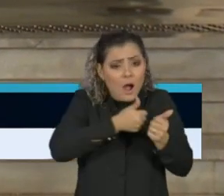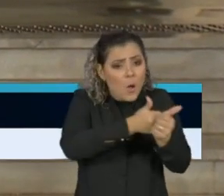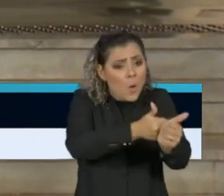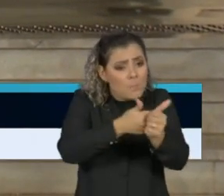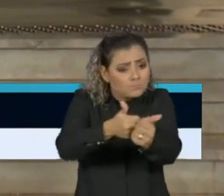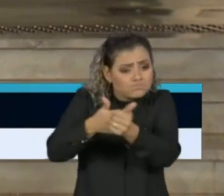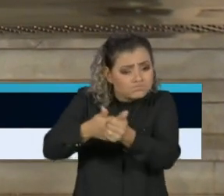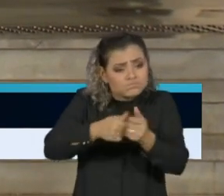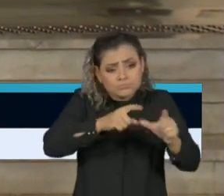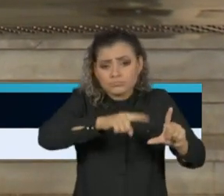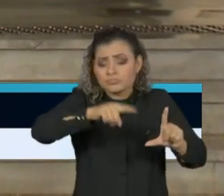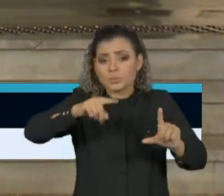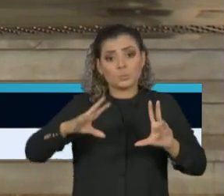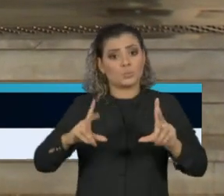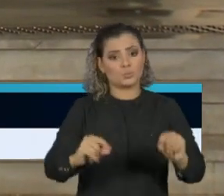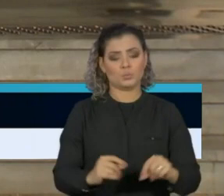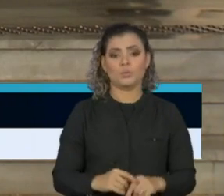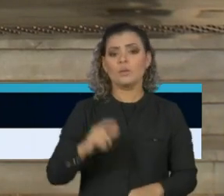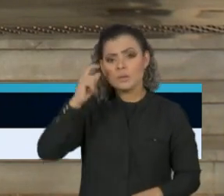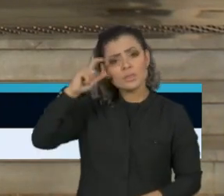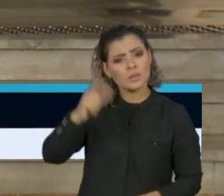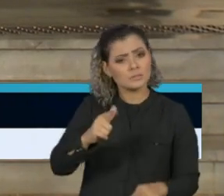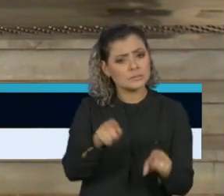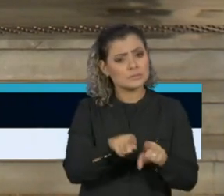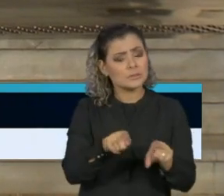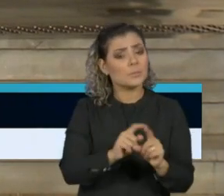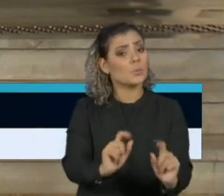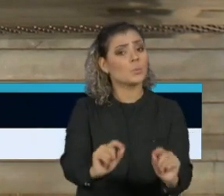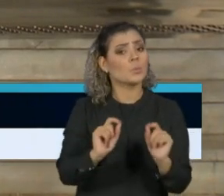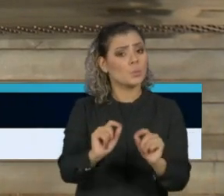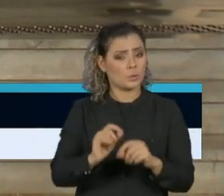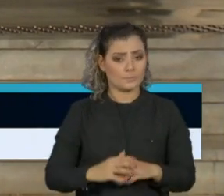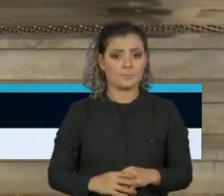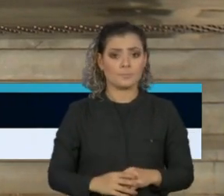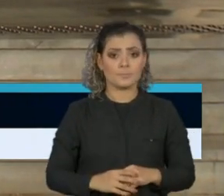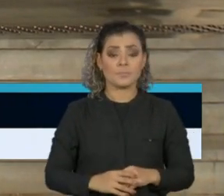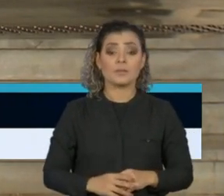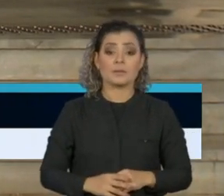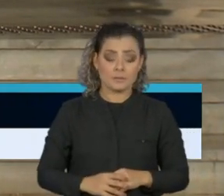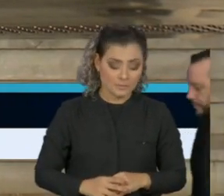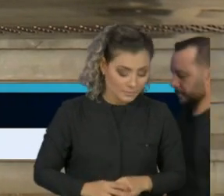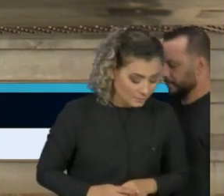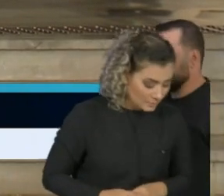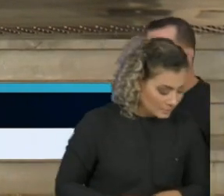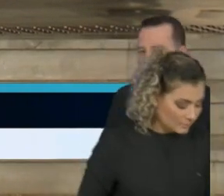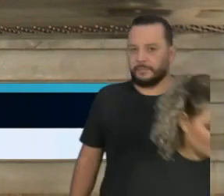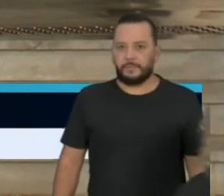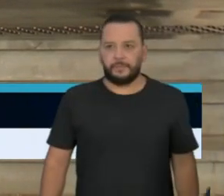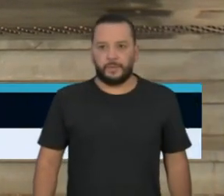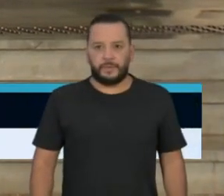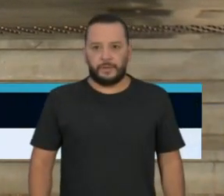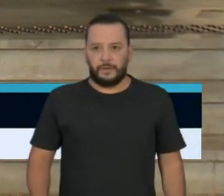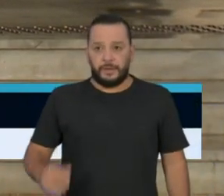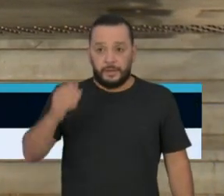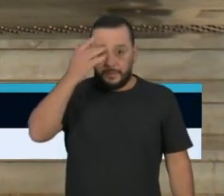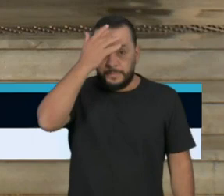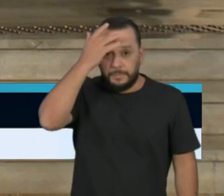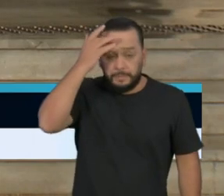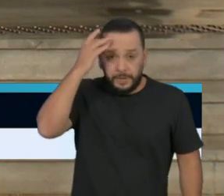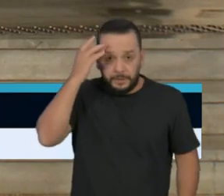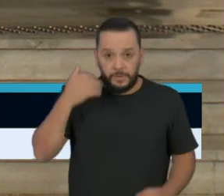países. Eu quero dizer uma coisa interessantíssima, que quem não está trabalhando com confinamento total,